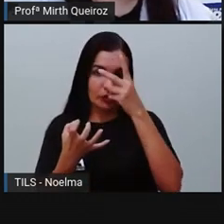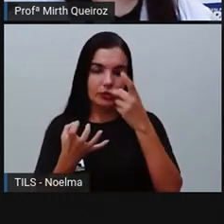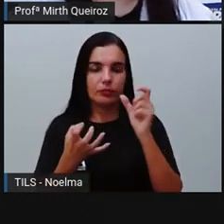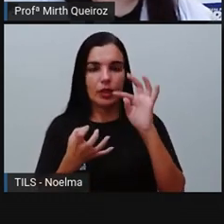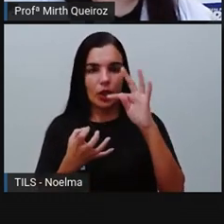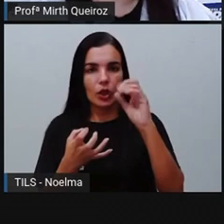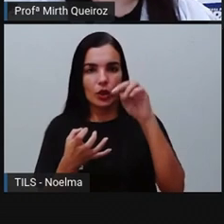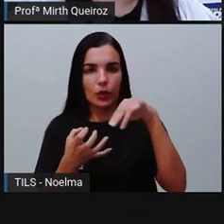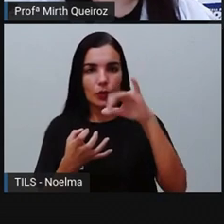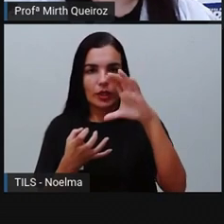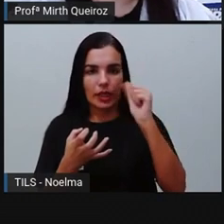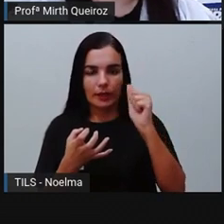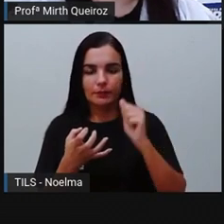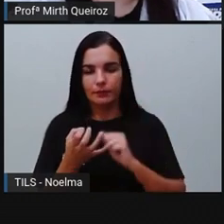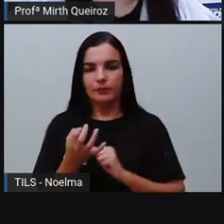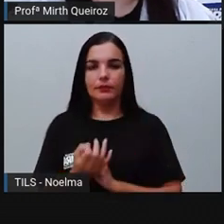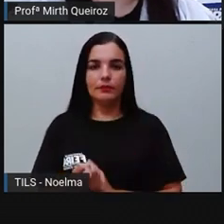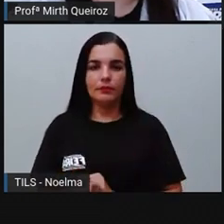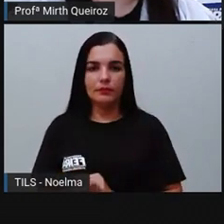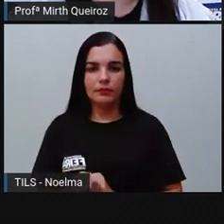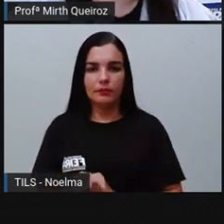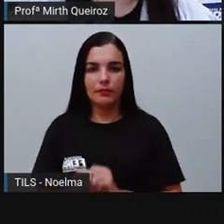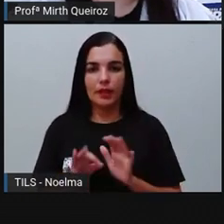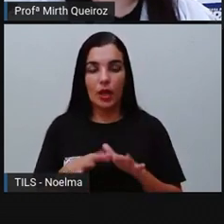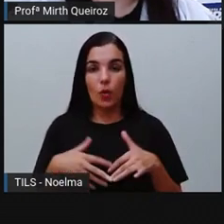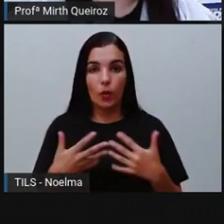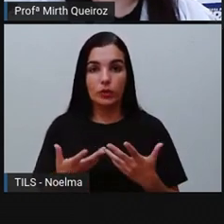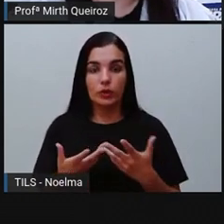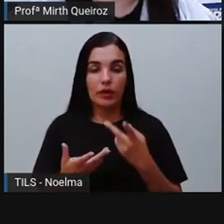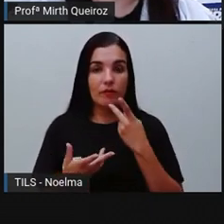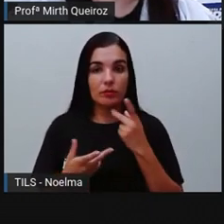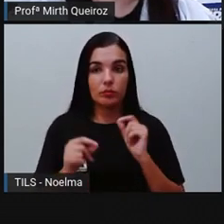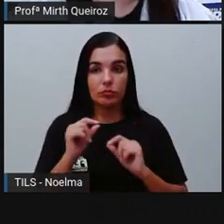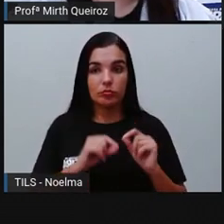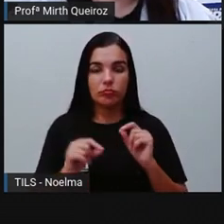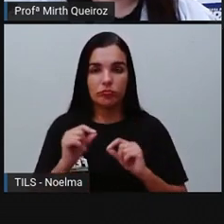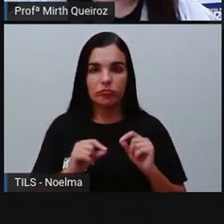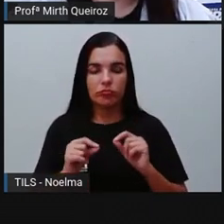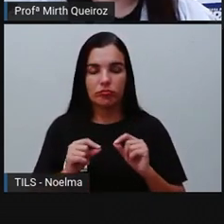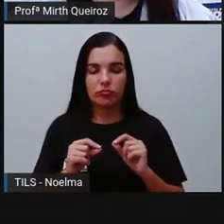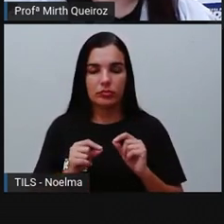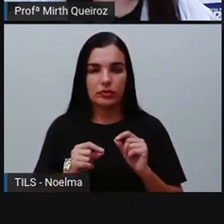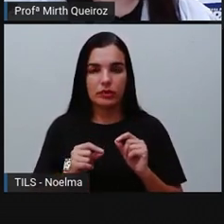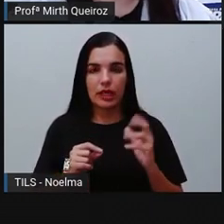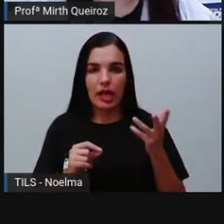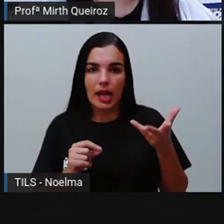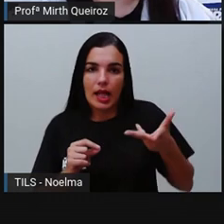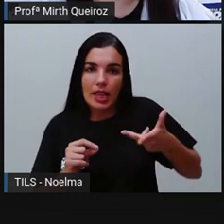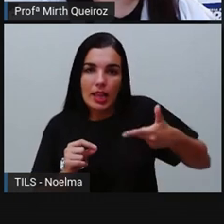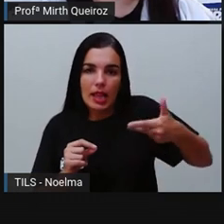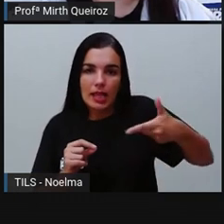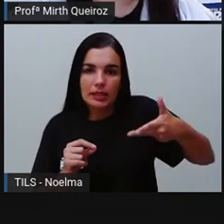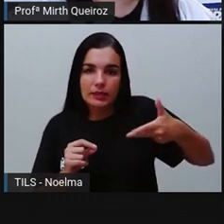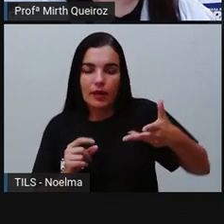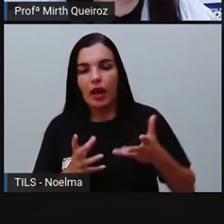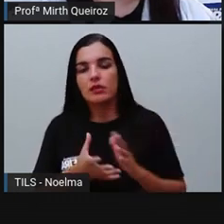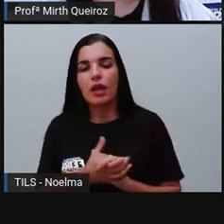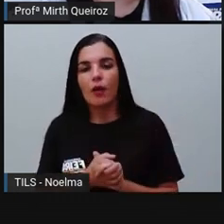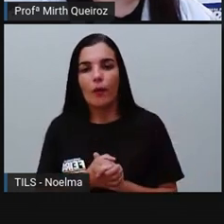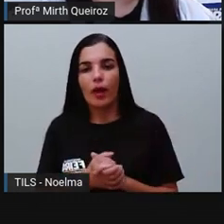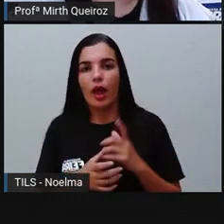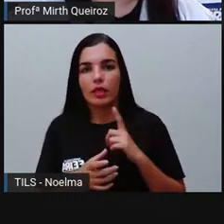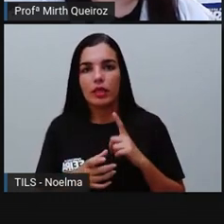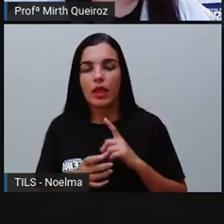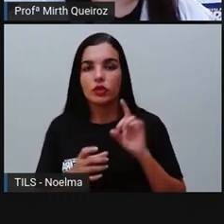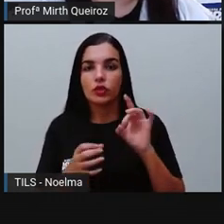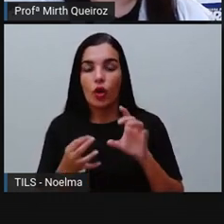quando a gente vai fazer a classificação aí das palavras, de acordo com a sua tonicidade, né? De acordo com a sílaba tônica, nós